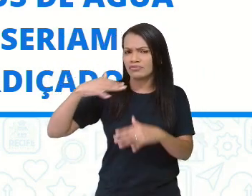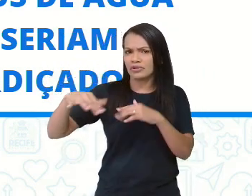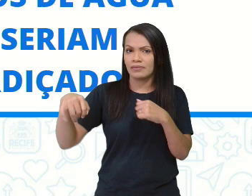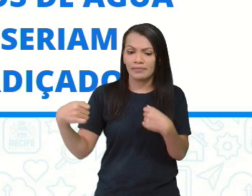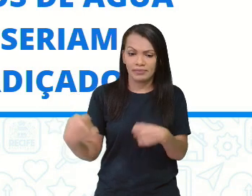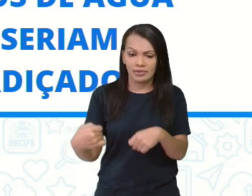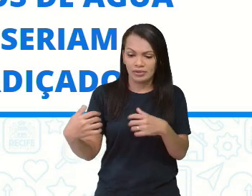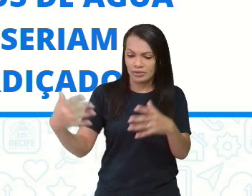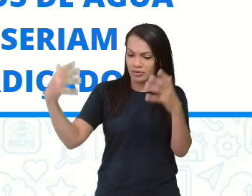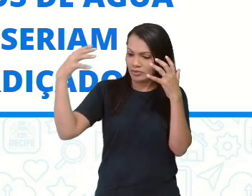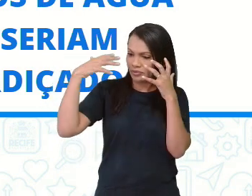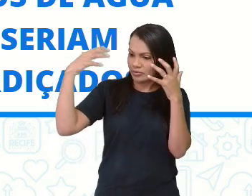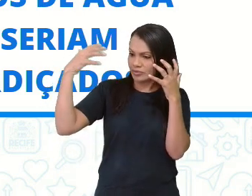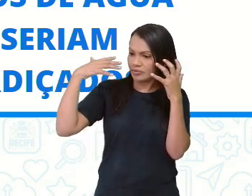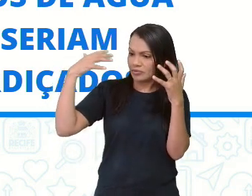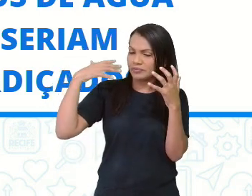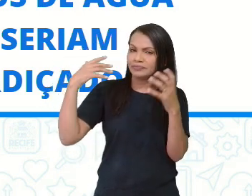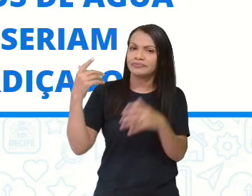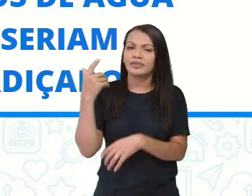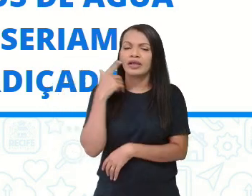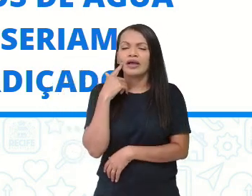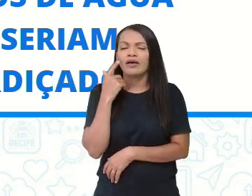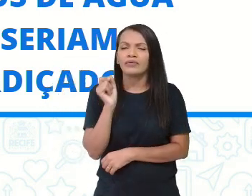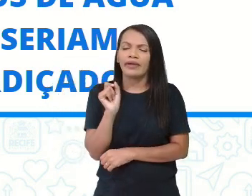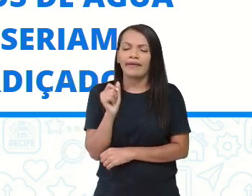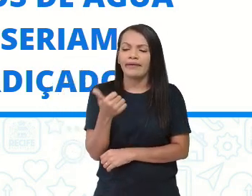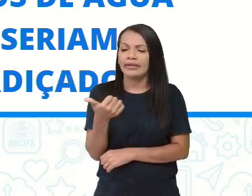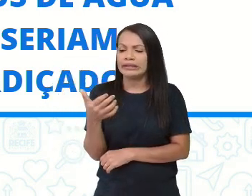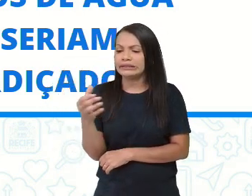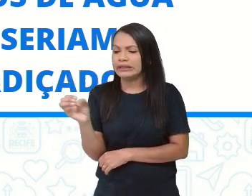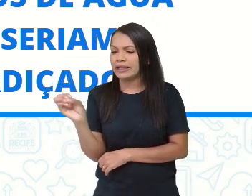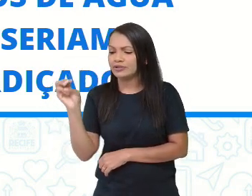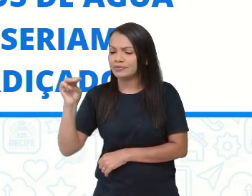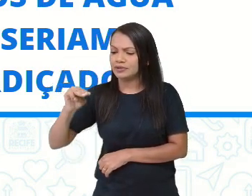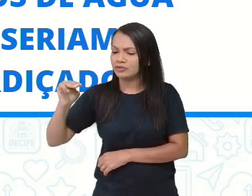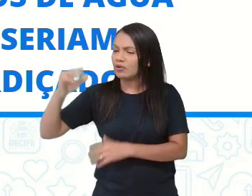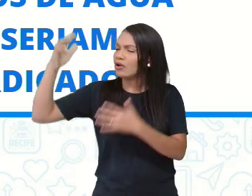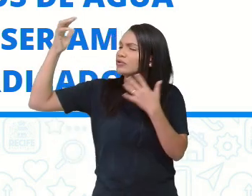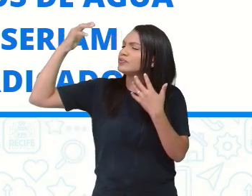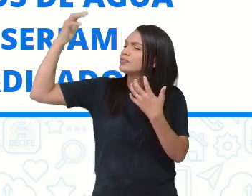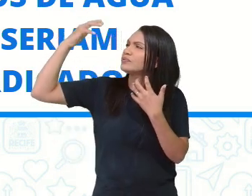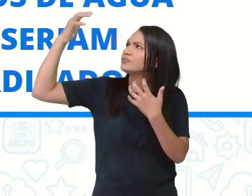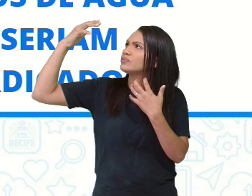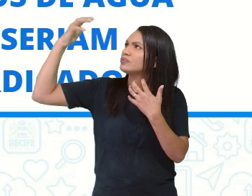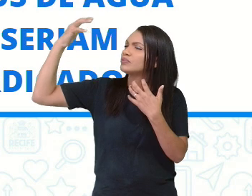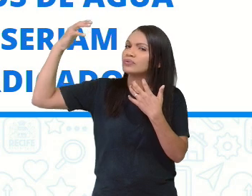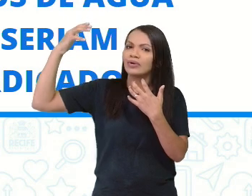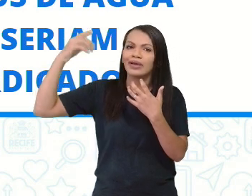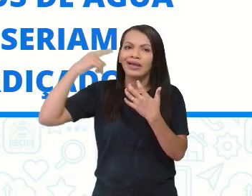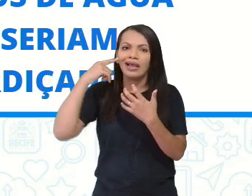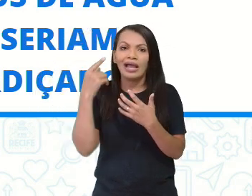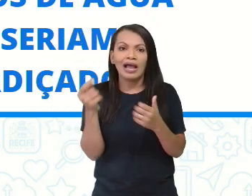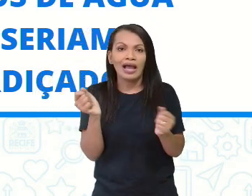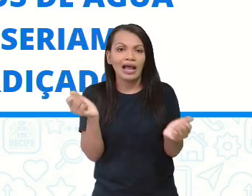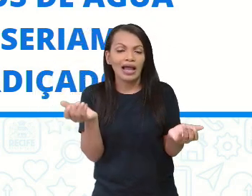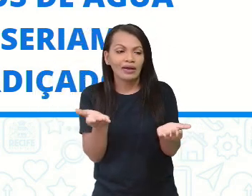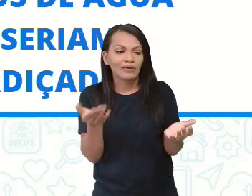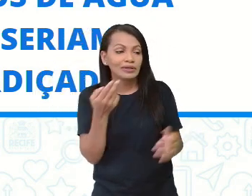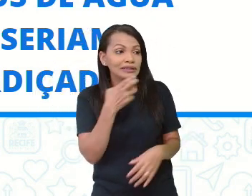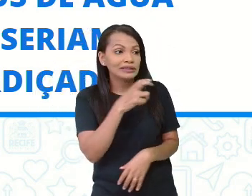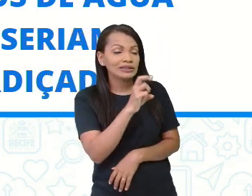então, se você reduzir o tempo do banho de 10 minutos para 5 minutos, olha só, você vai